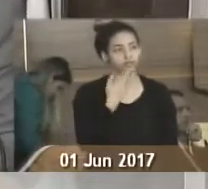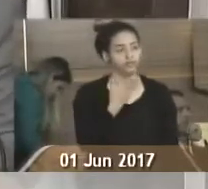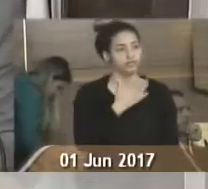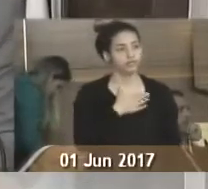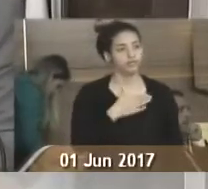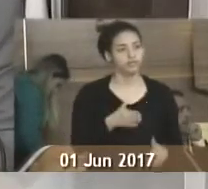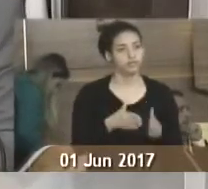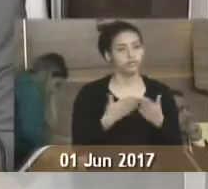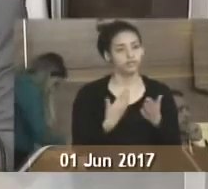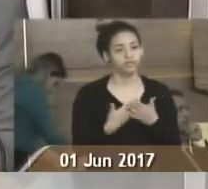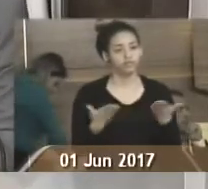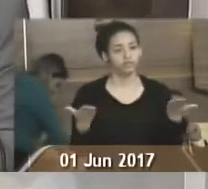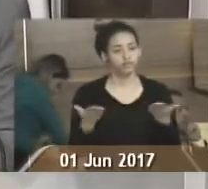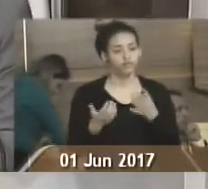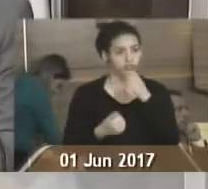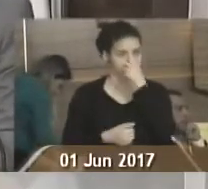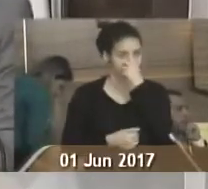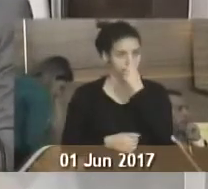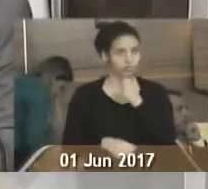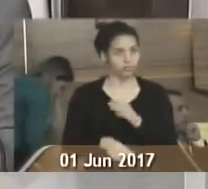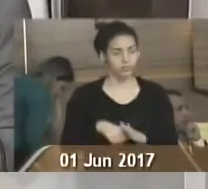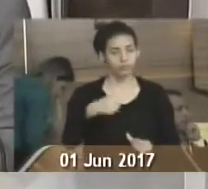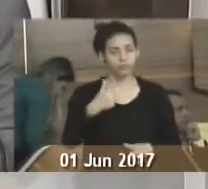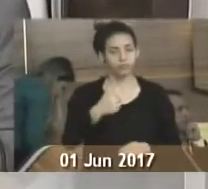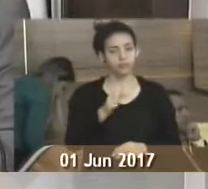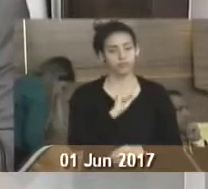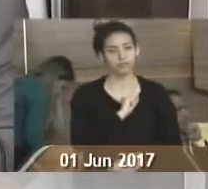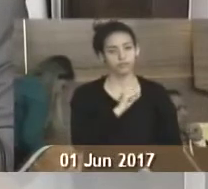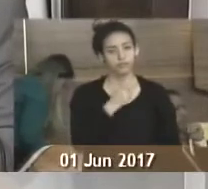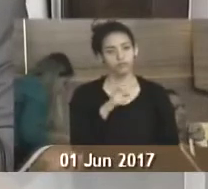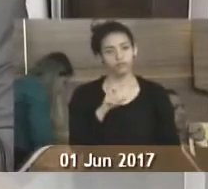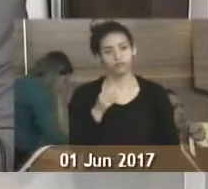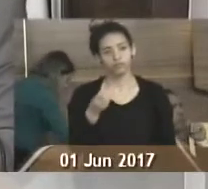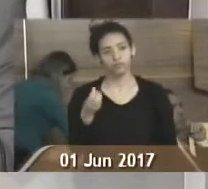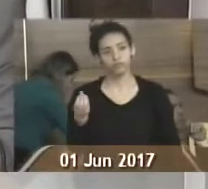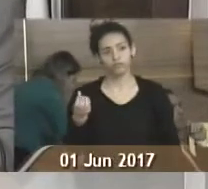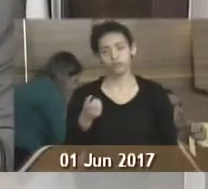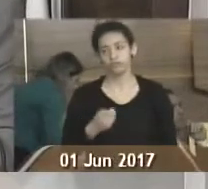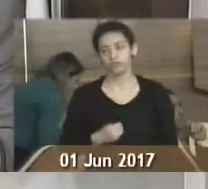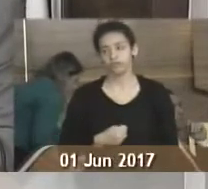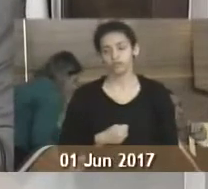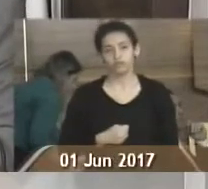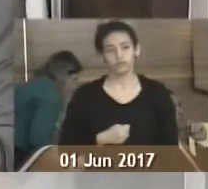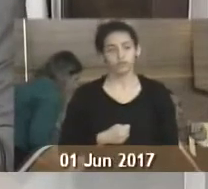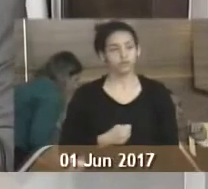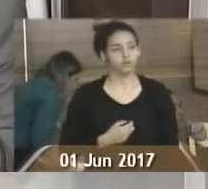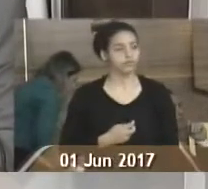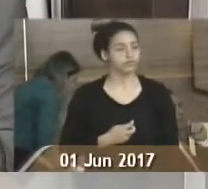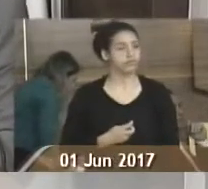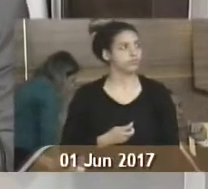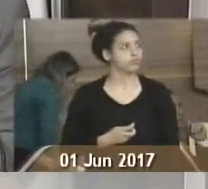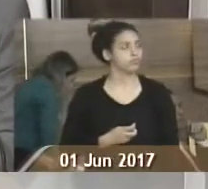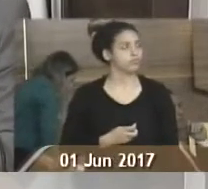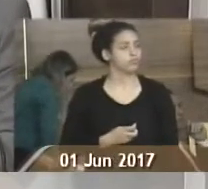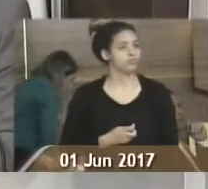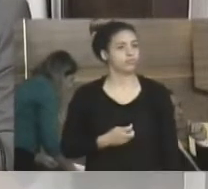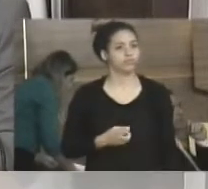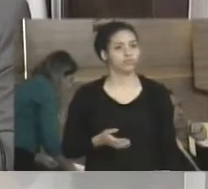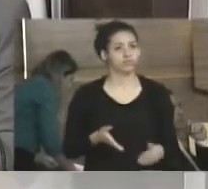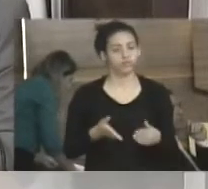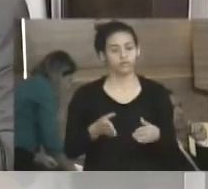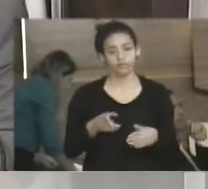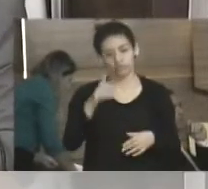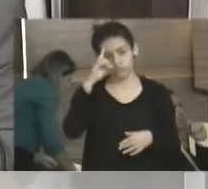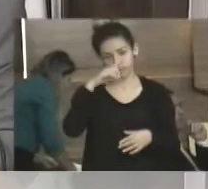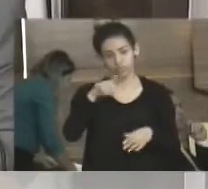dos meus requerimentos de hoje. O primeiro requerimento, número 566, de 2017, que seja encaminhado